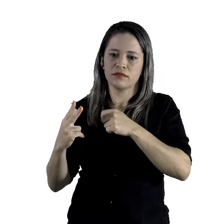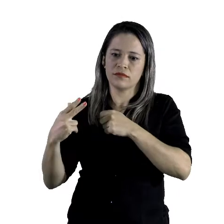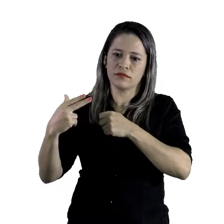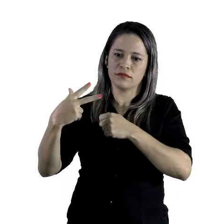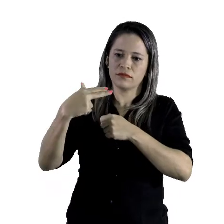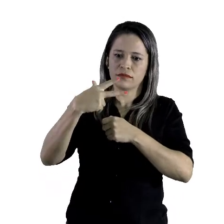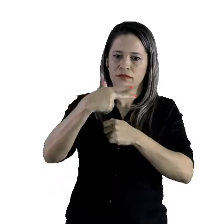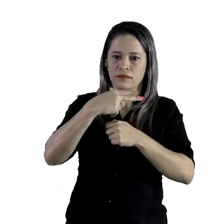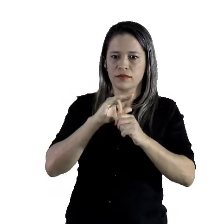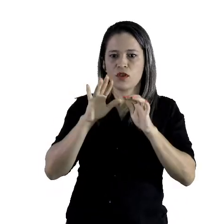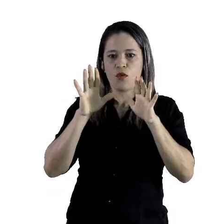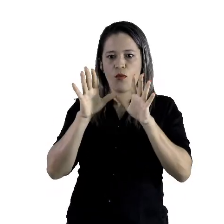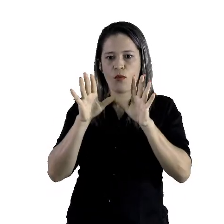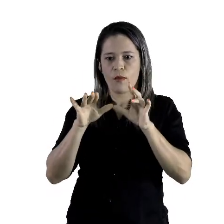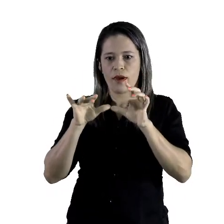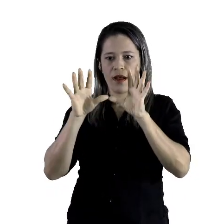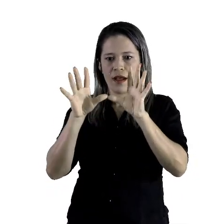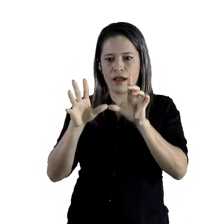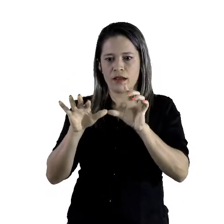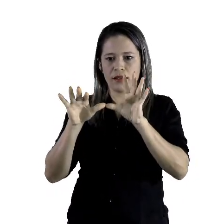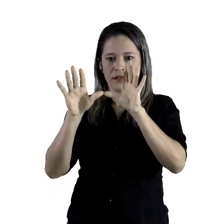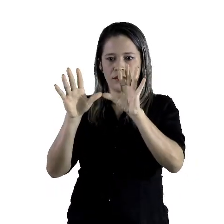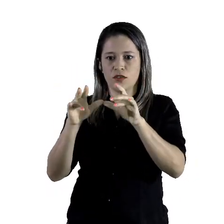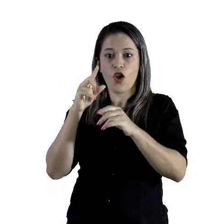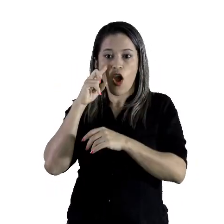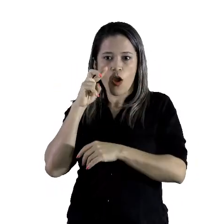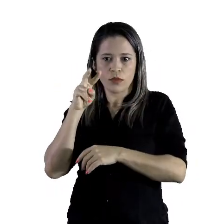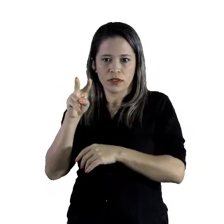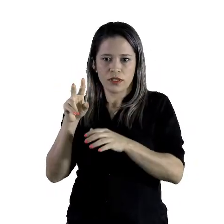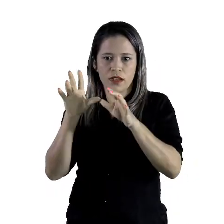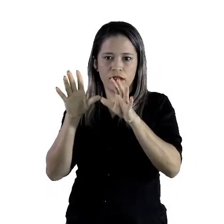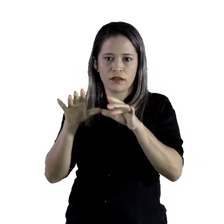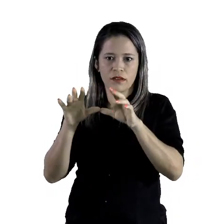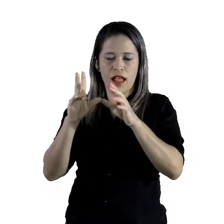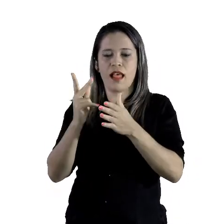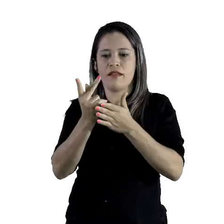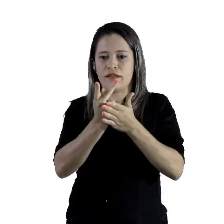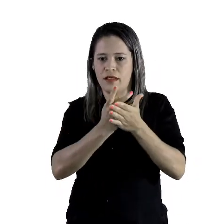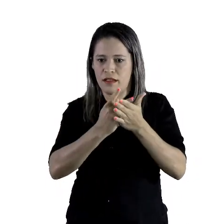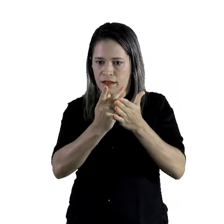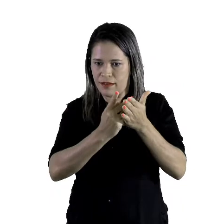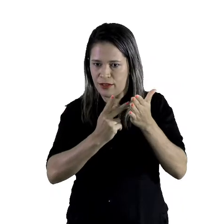Os pássaros voando, observe que ele fez a mão.